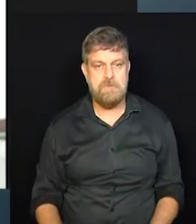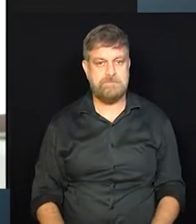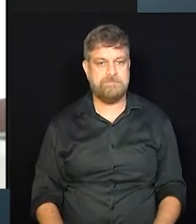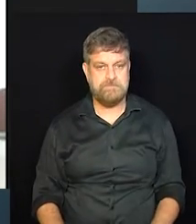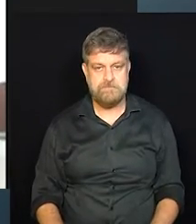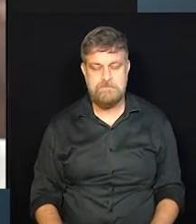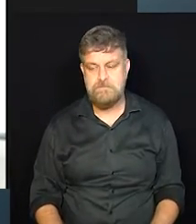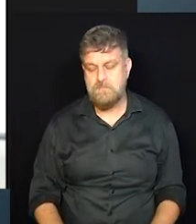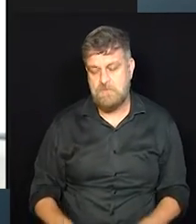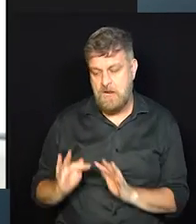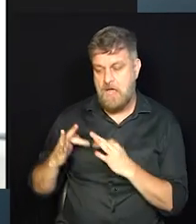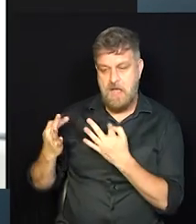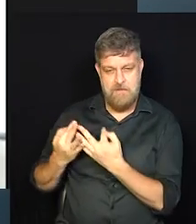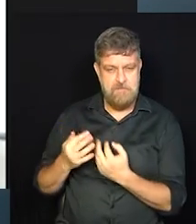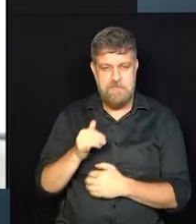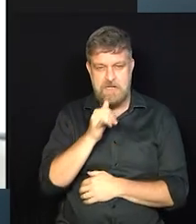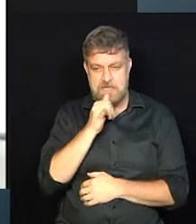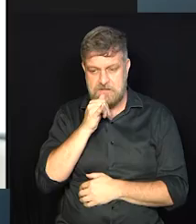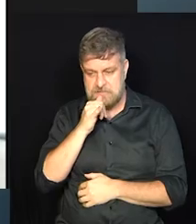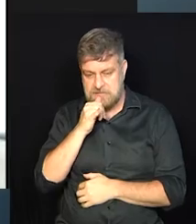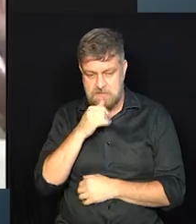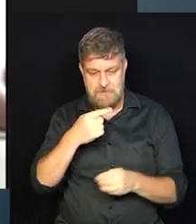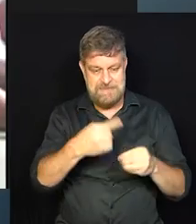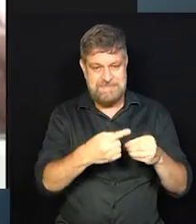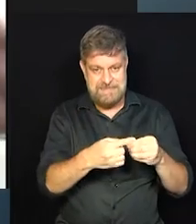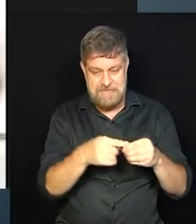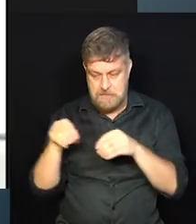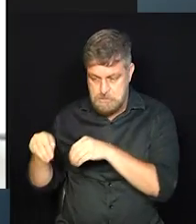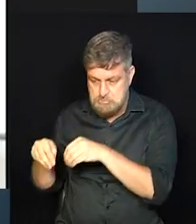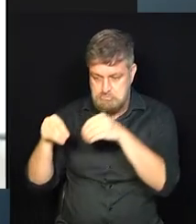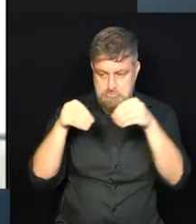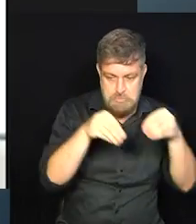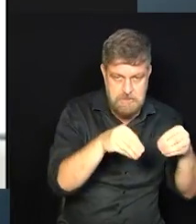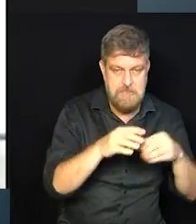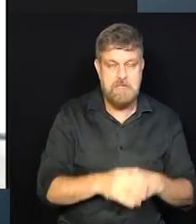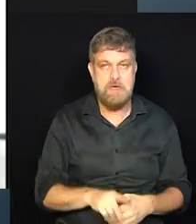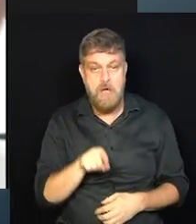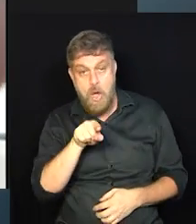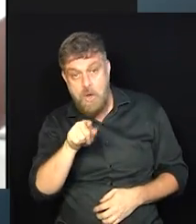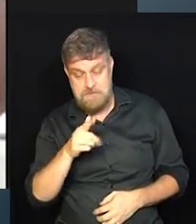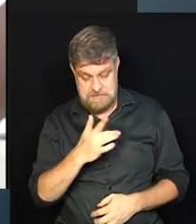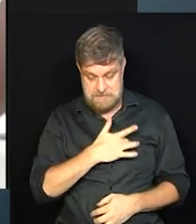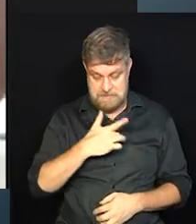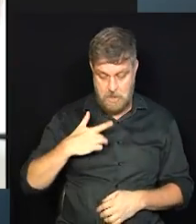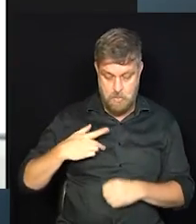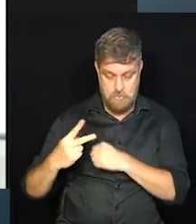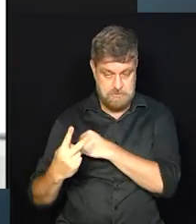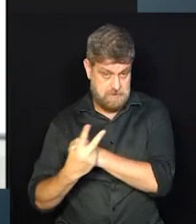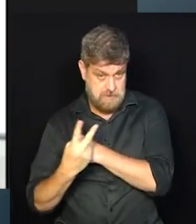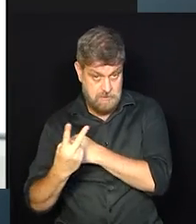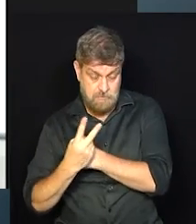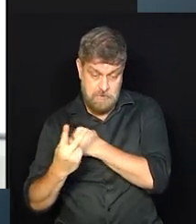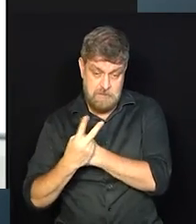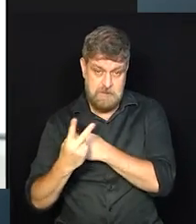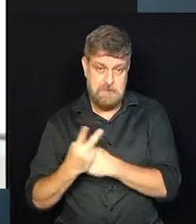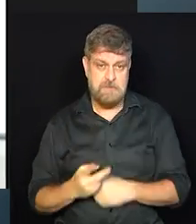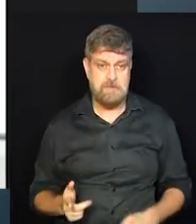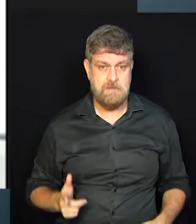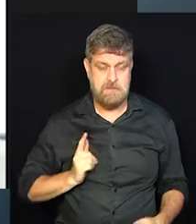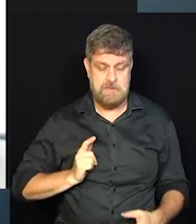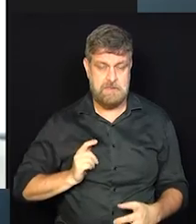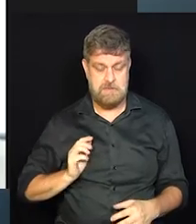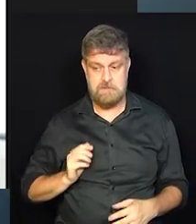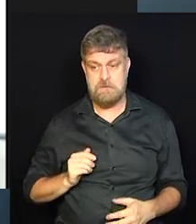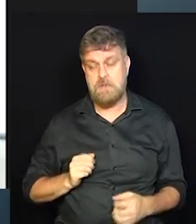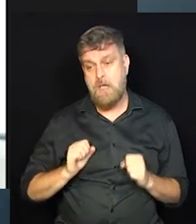outra coisa, né? A sua família pode ter que mudar de cidade, você pode ter que cuidar da saúde, por algum motivo, enfim,